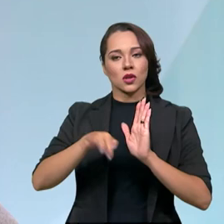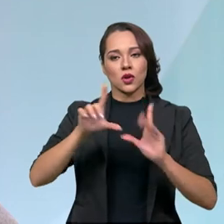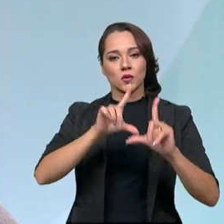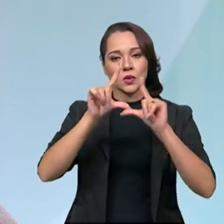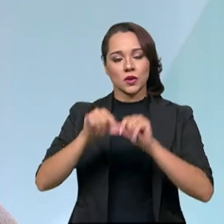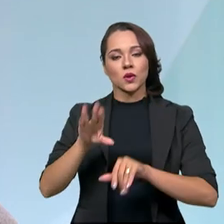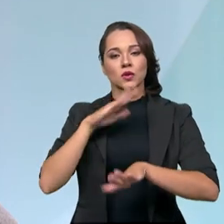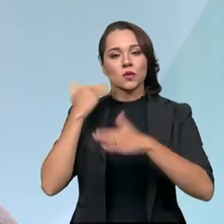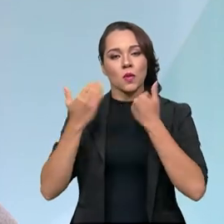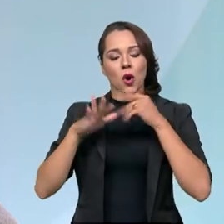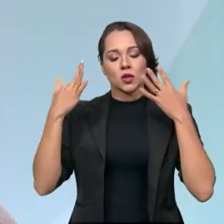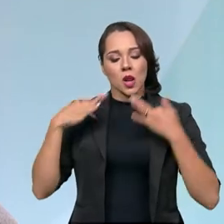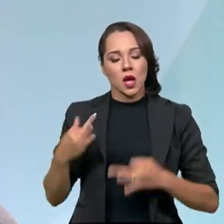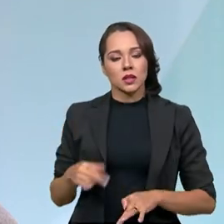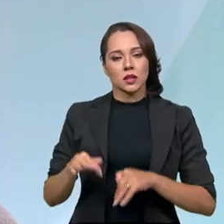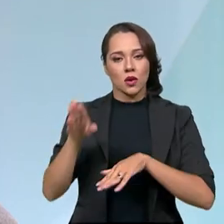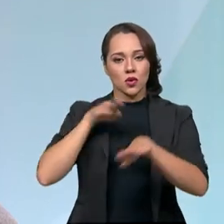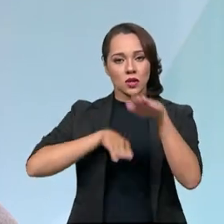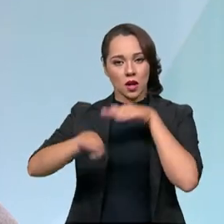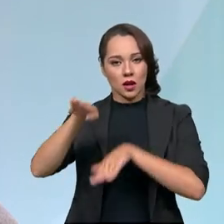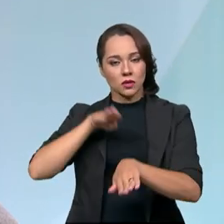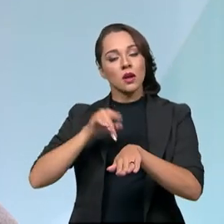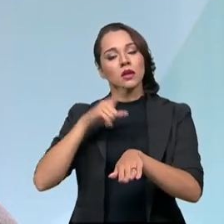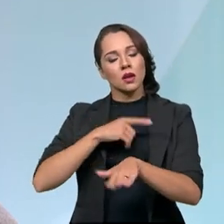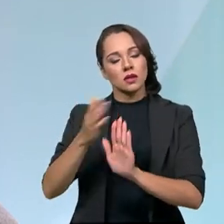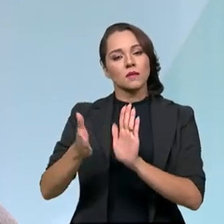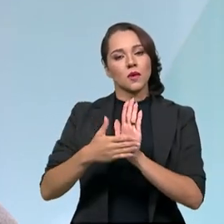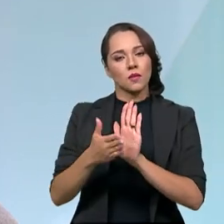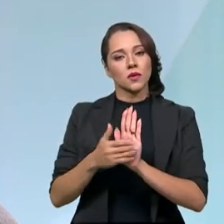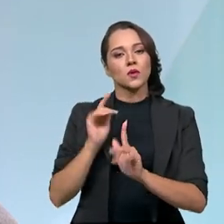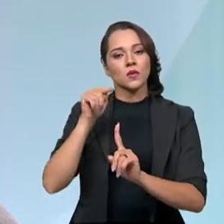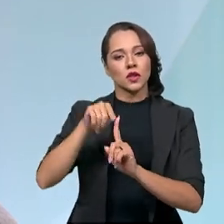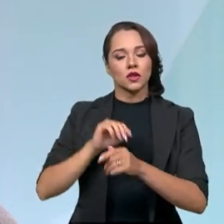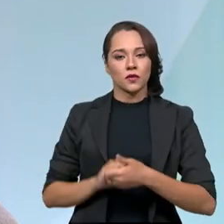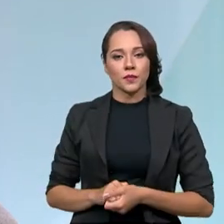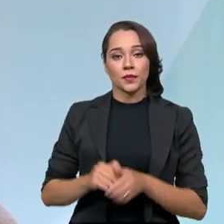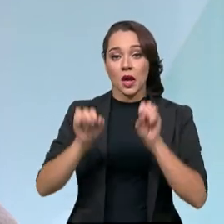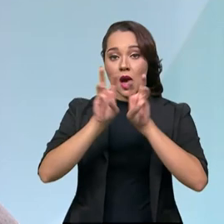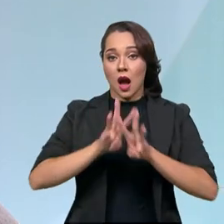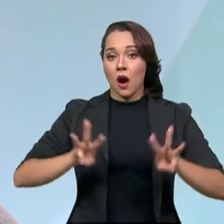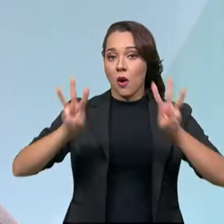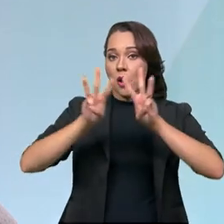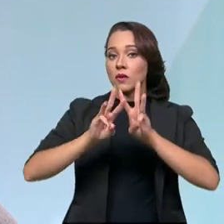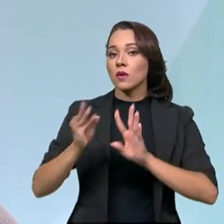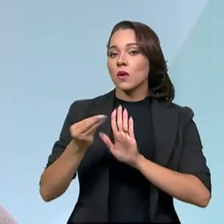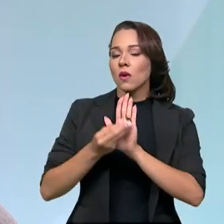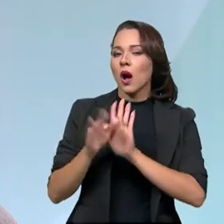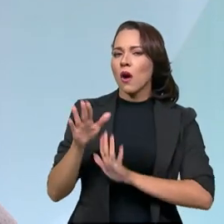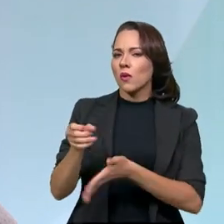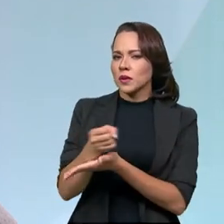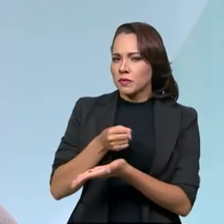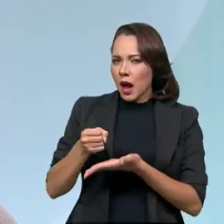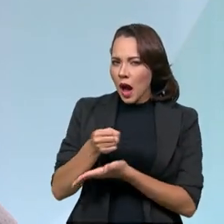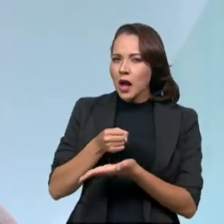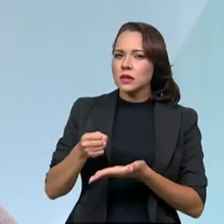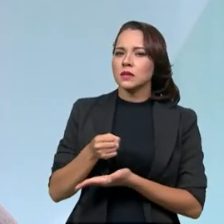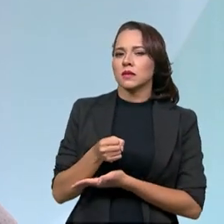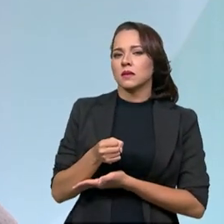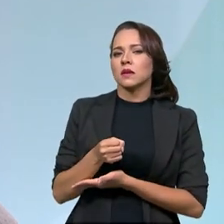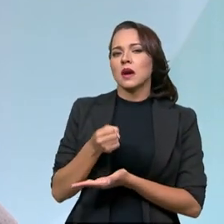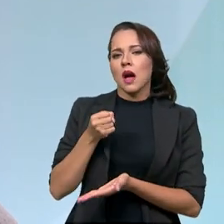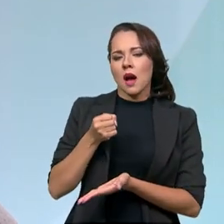de Mortes e Lesões no Trânsito, tem exatamente esse propósito. A ONU prevê, então, alguns pilares, quando